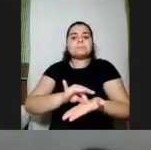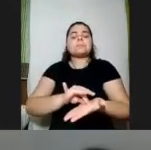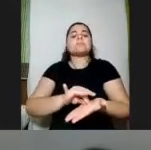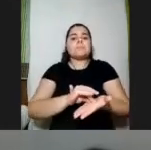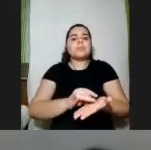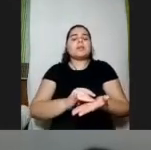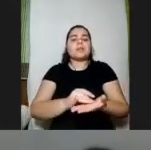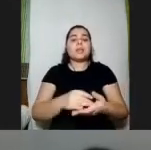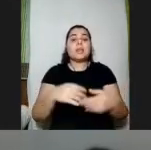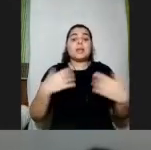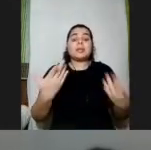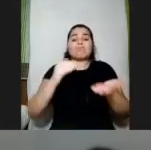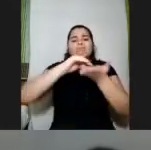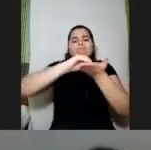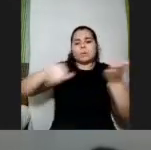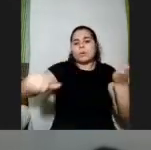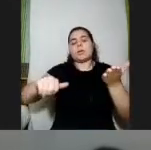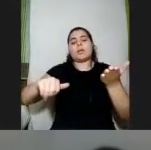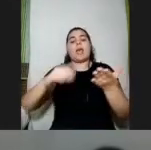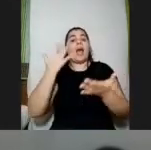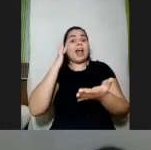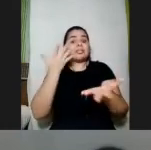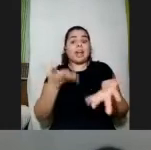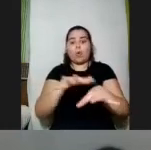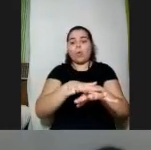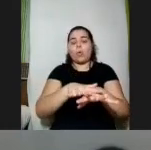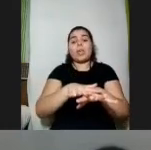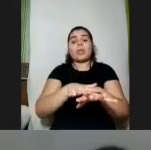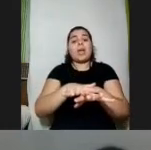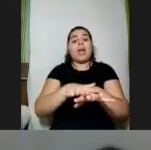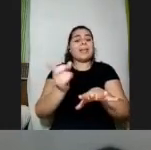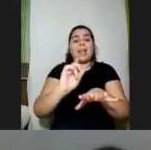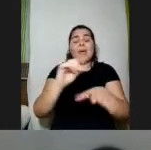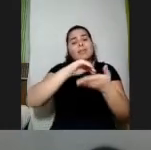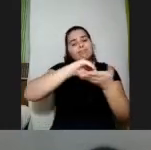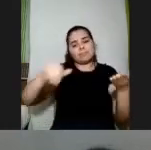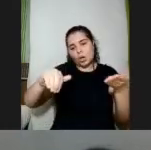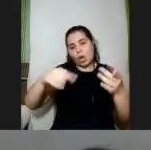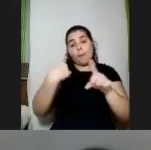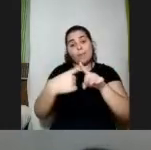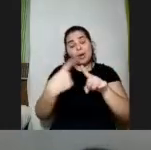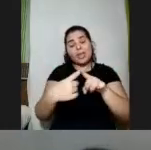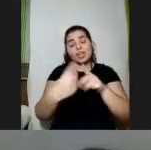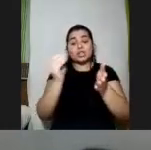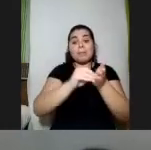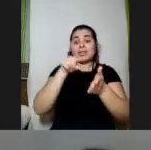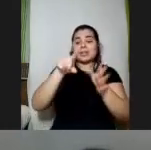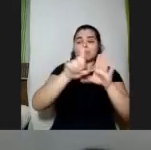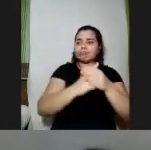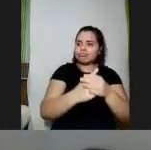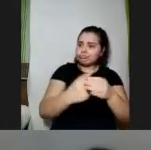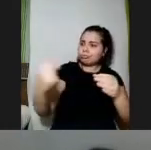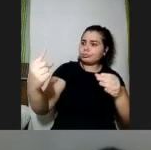participação então a gente exclui achando que está incluindo na verdade a gente está excluindo porque a gente coloca essa pessoa de lado e a gente